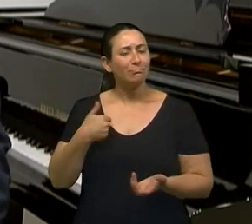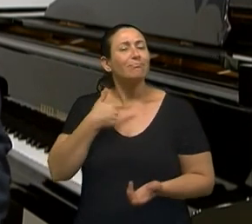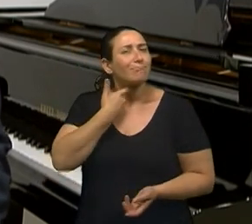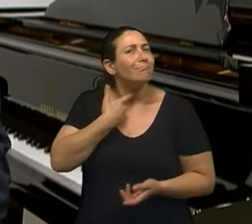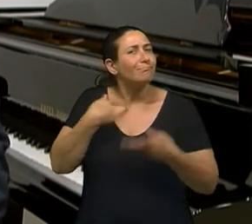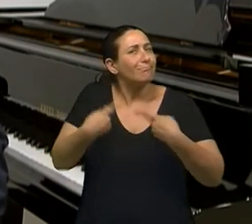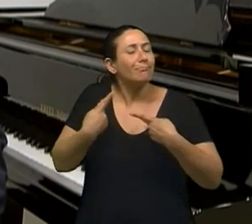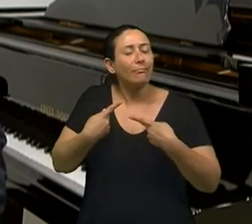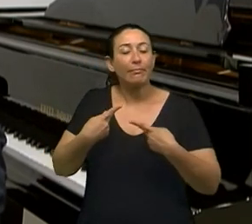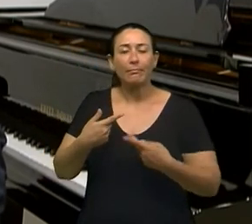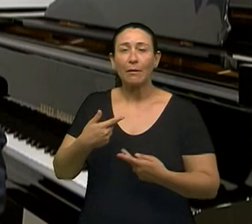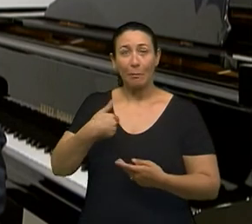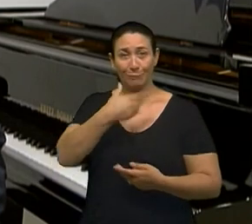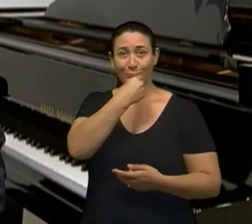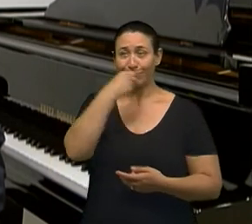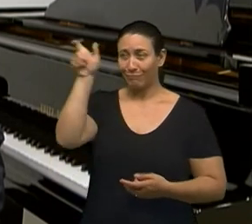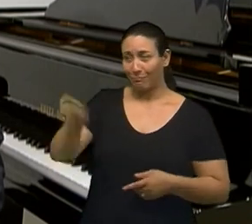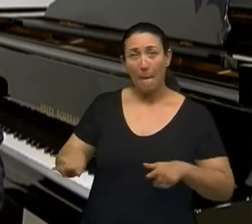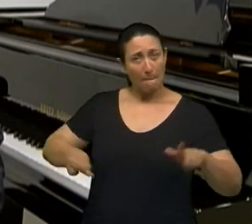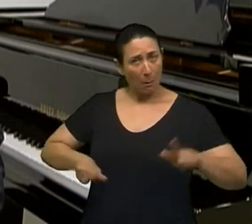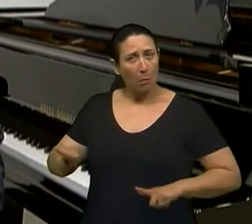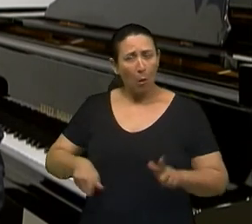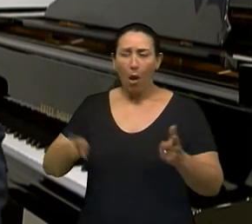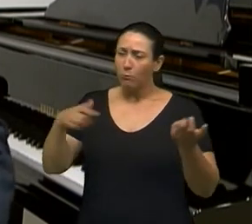O meu primo tocava violão.